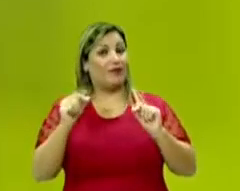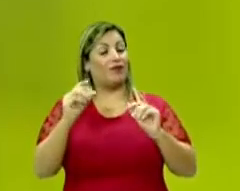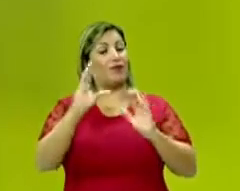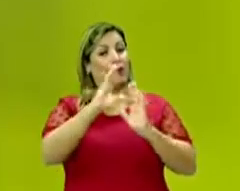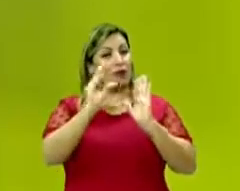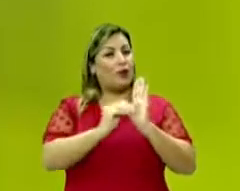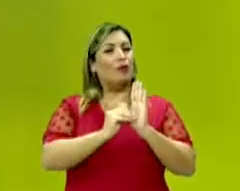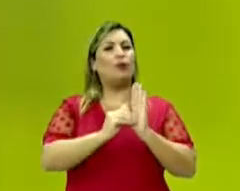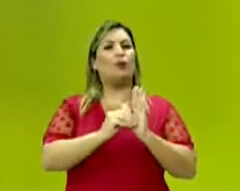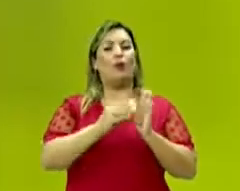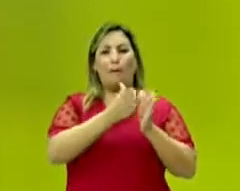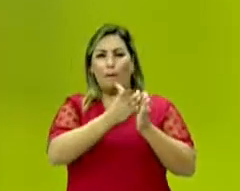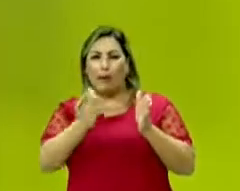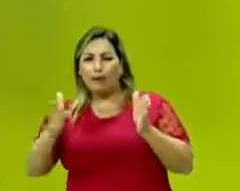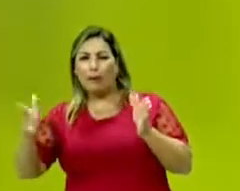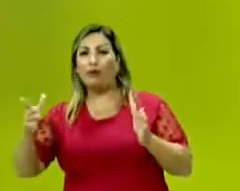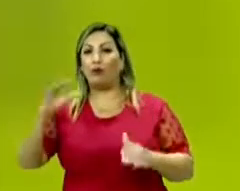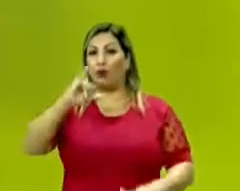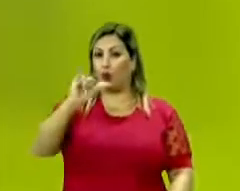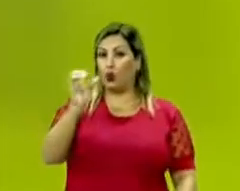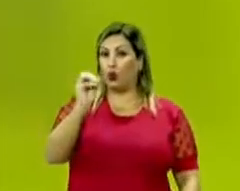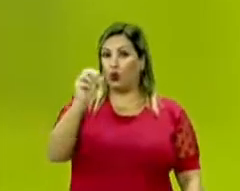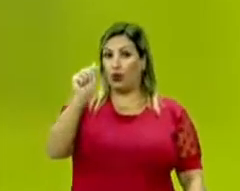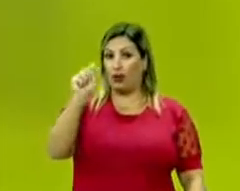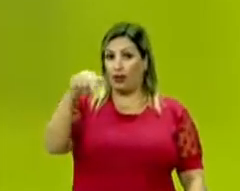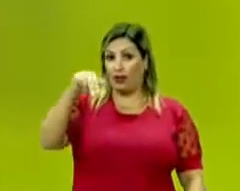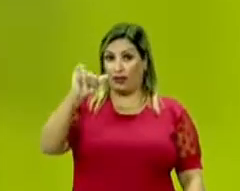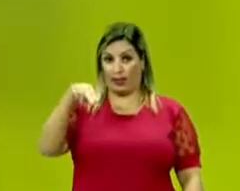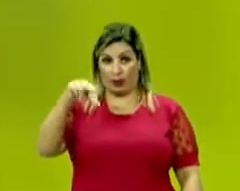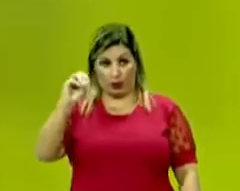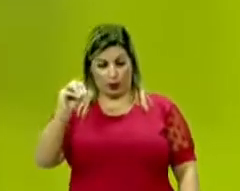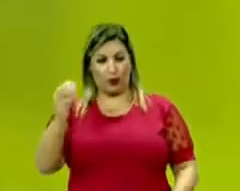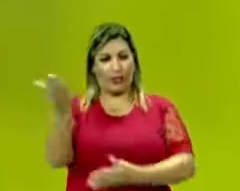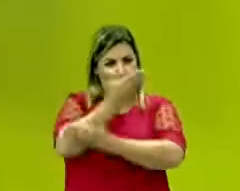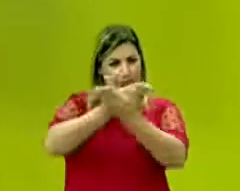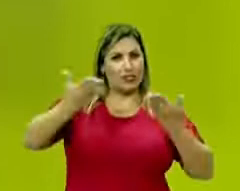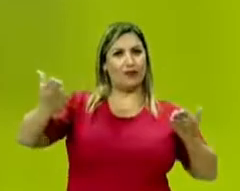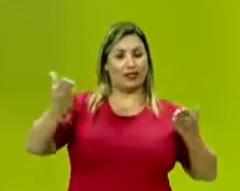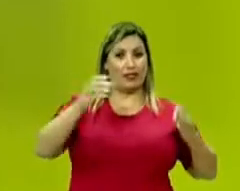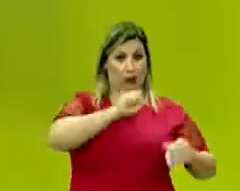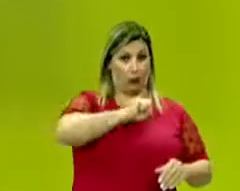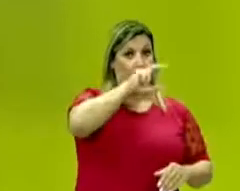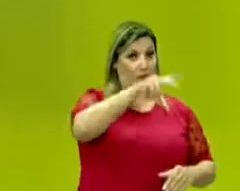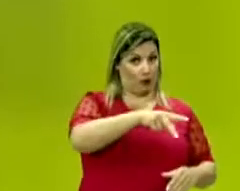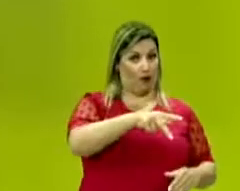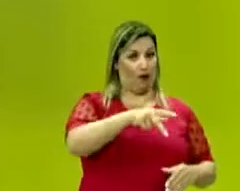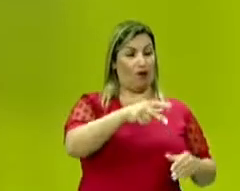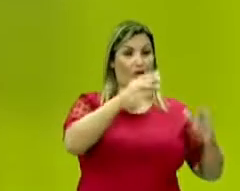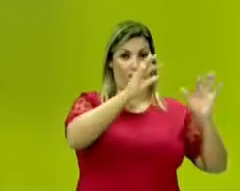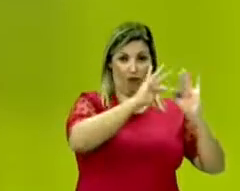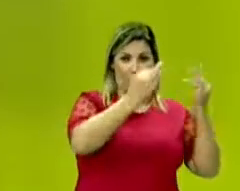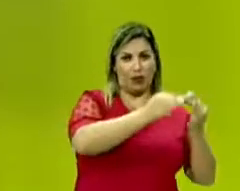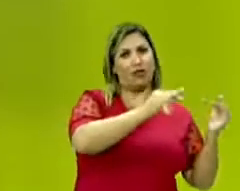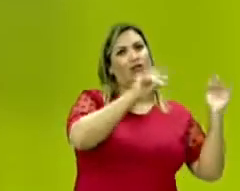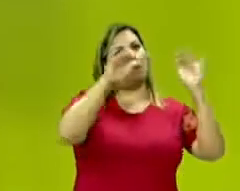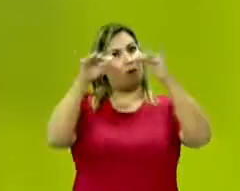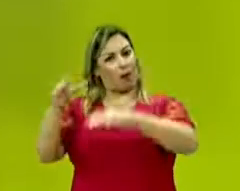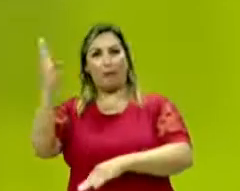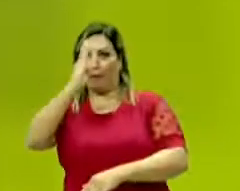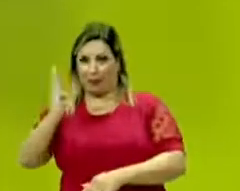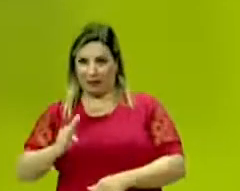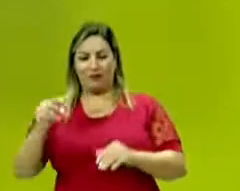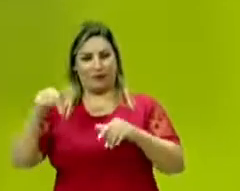período joanino e todo o processo de transferência da corte portuguesa para o Brasil. Vamos lá?